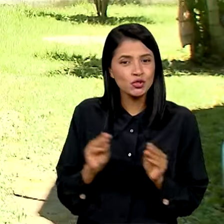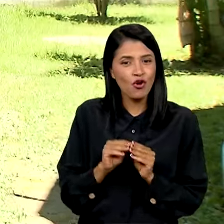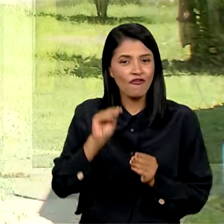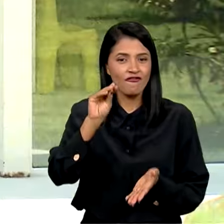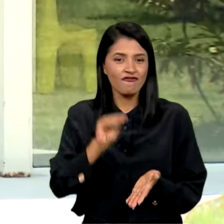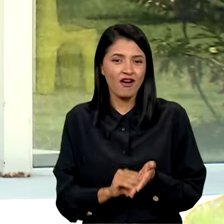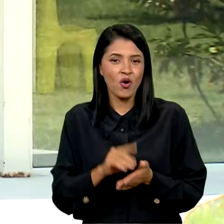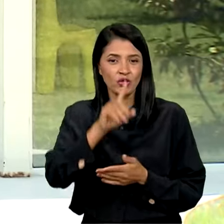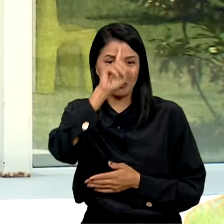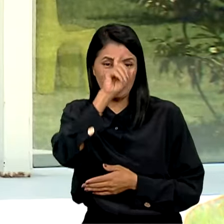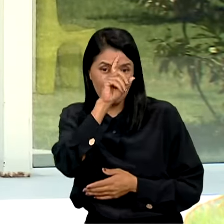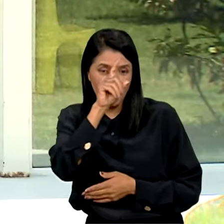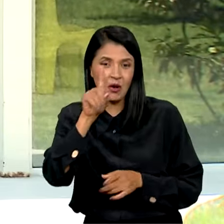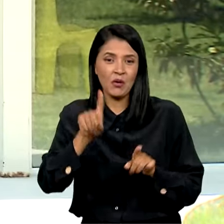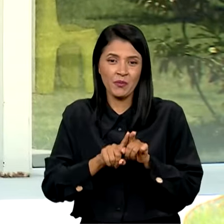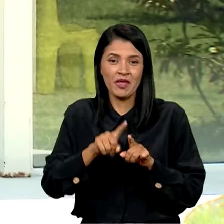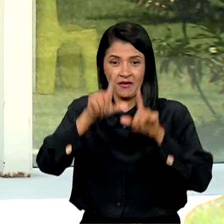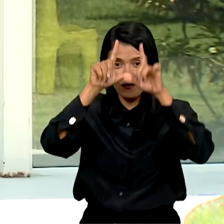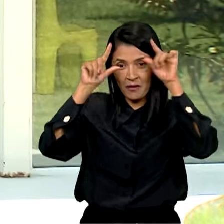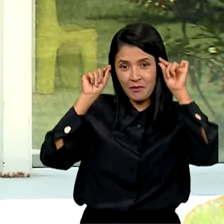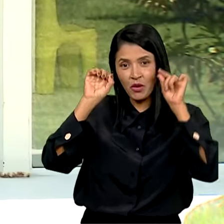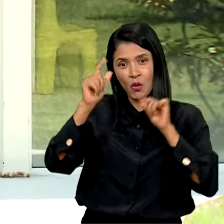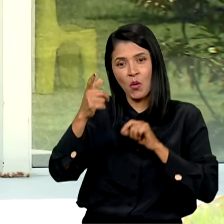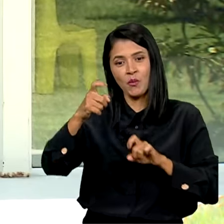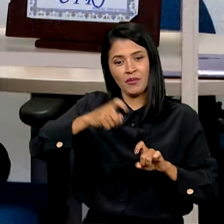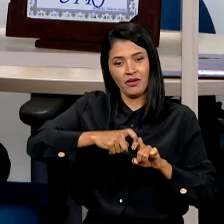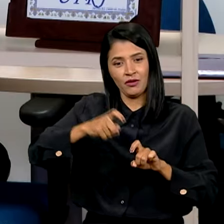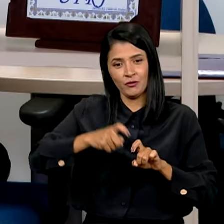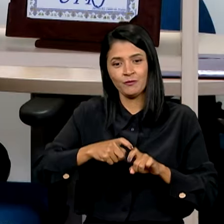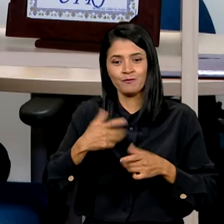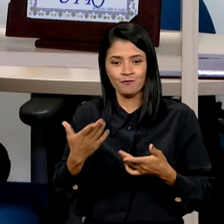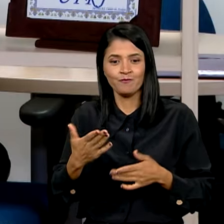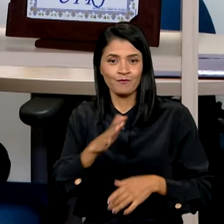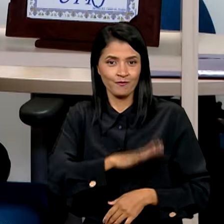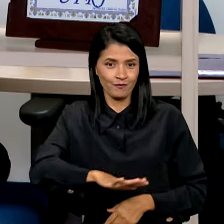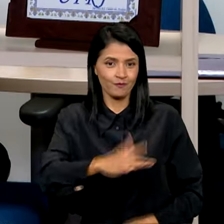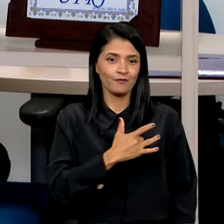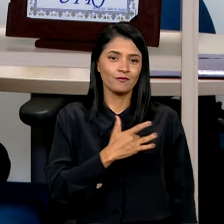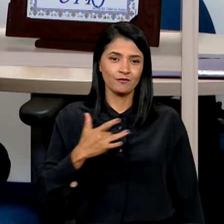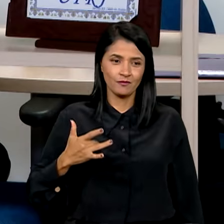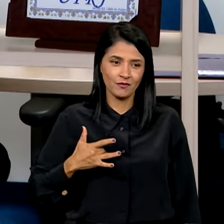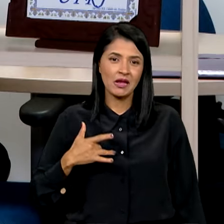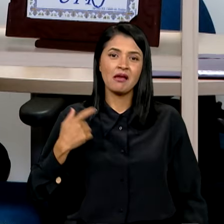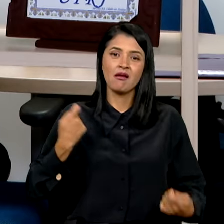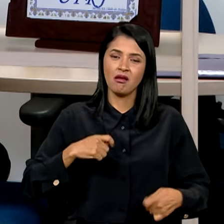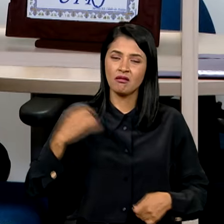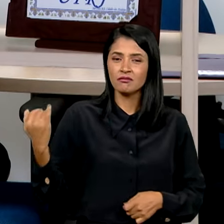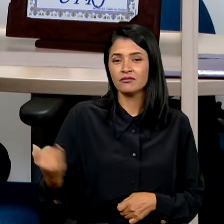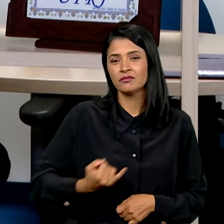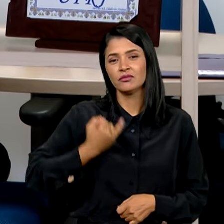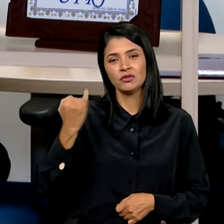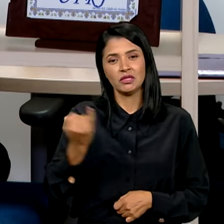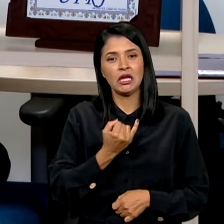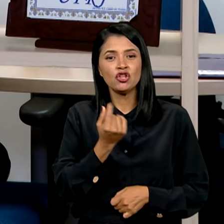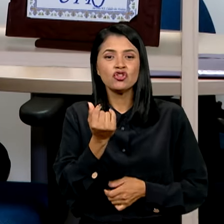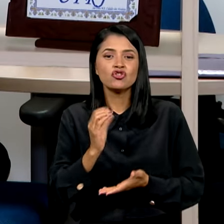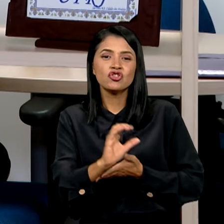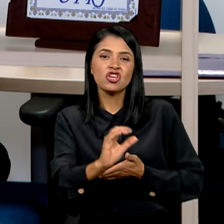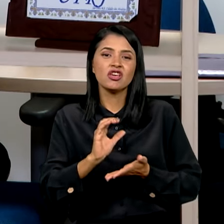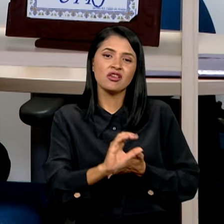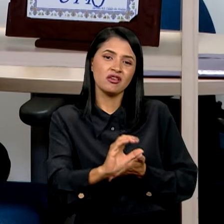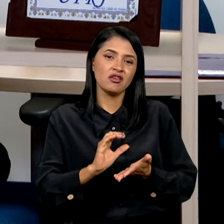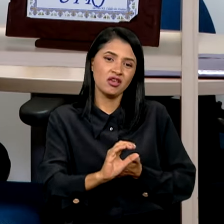falta de hospitais, enfermeiros ou médicos. Para a saúde é muito, super importante, recurso para